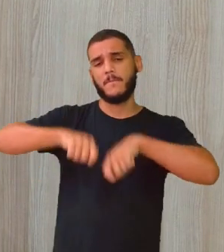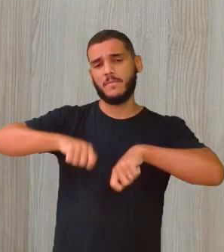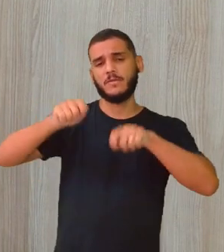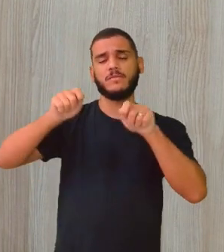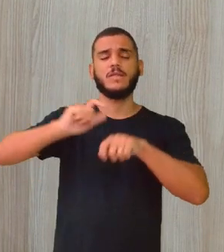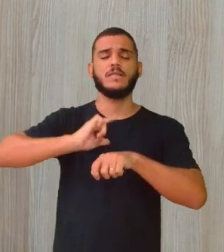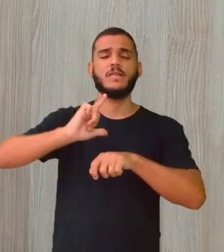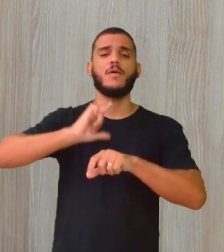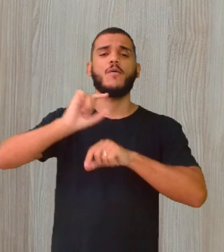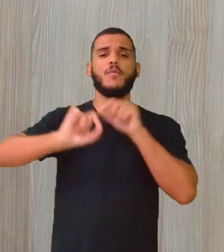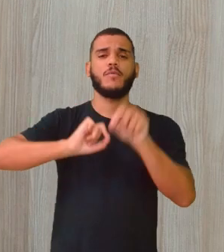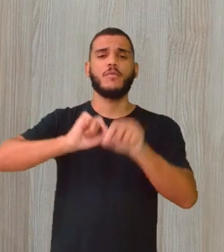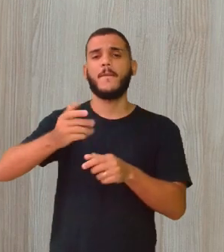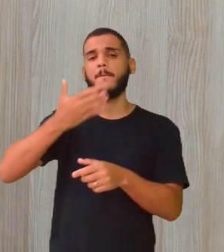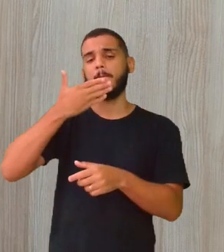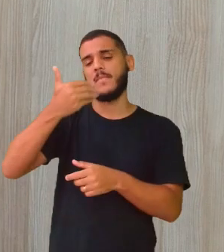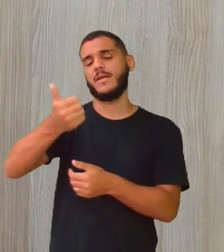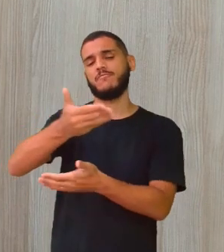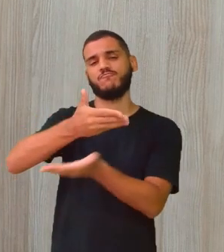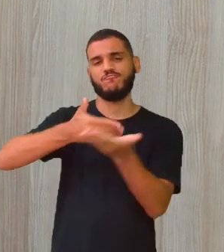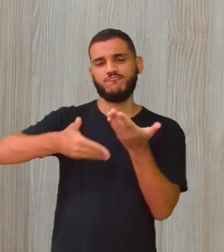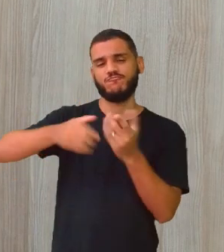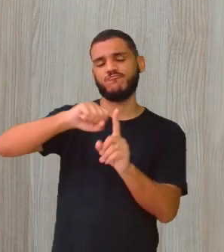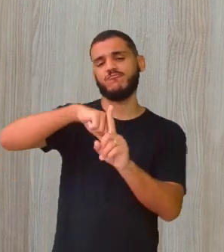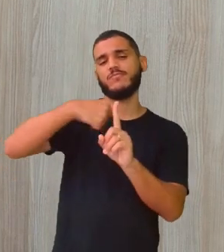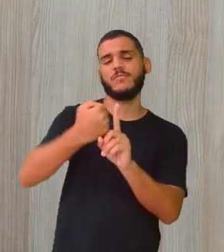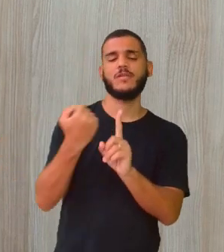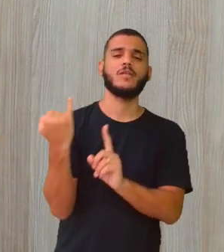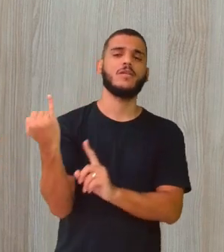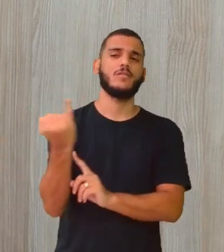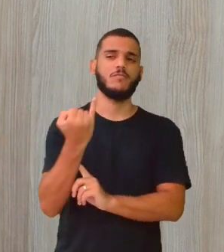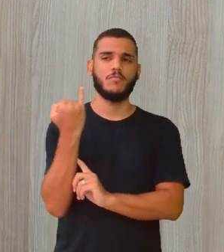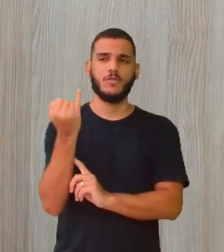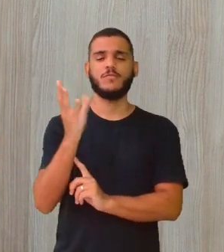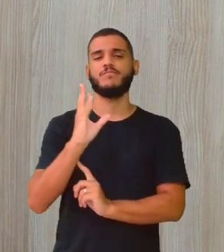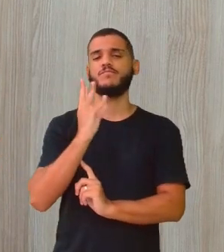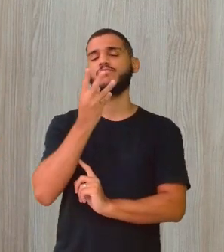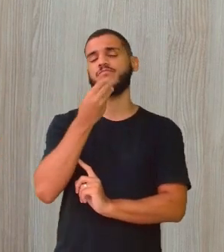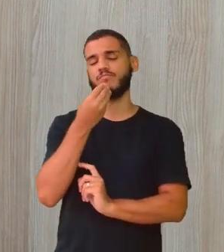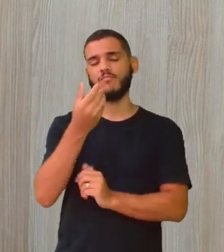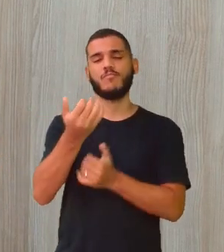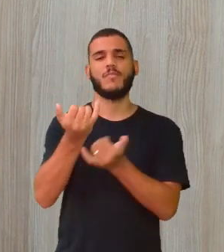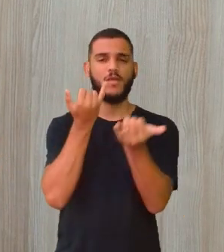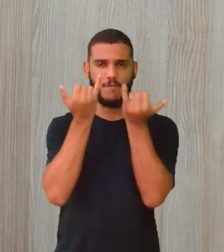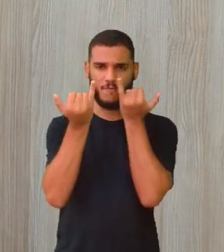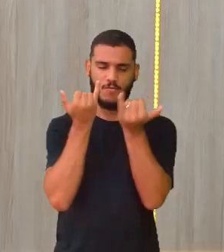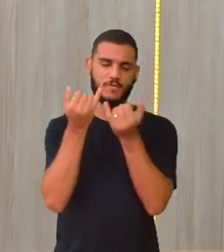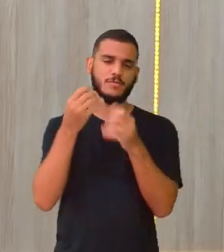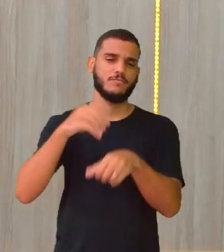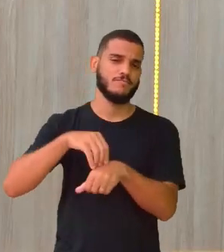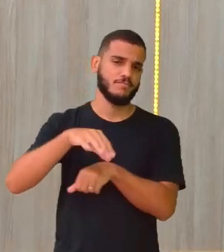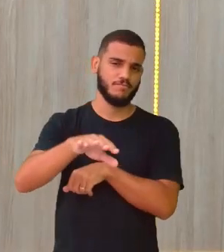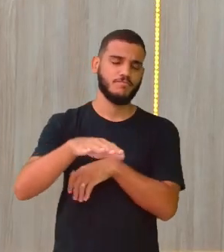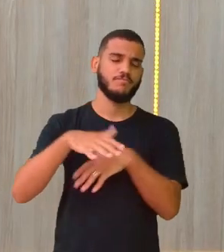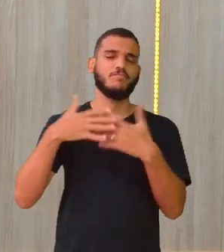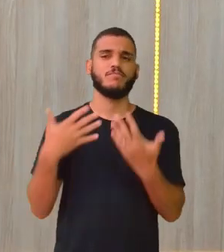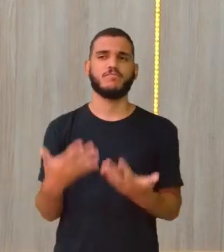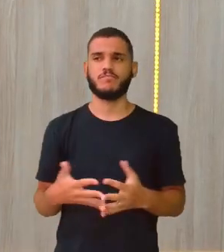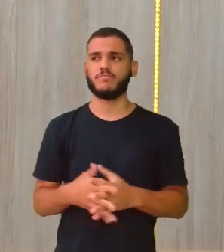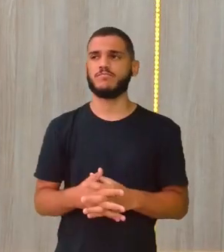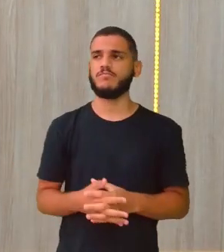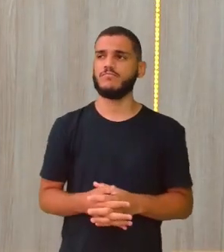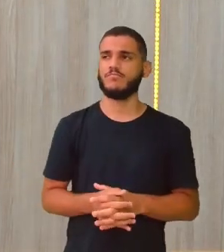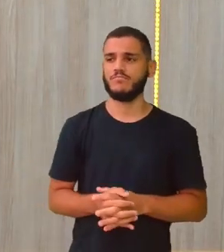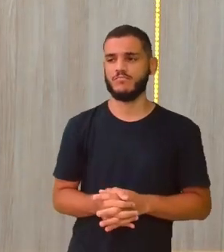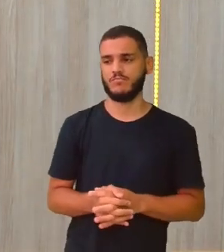e as nossas relações também sociais, né? Então, por isso que é importante aí o conhecimento e a informação. Enquanto o professor de